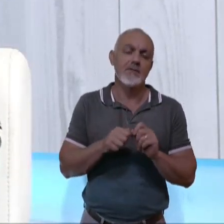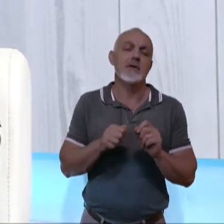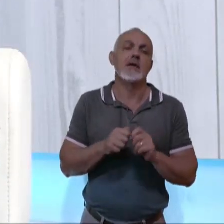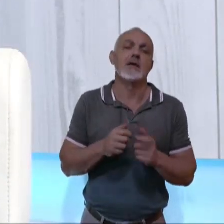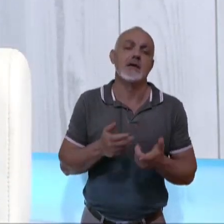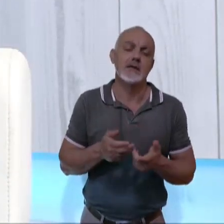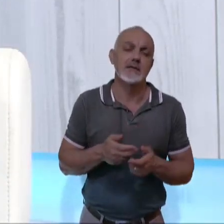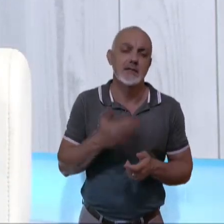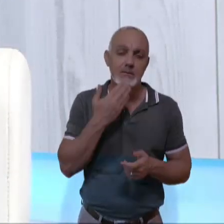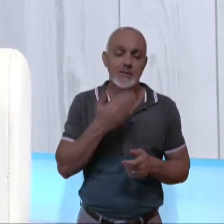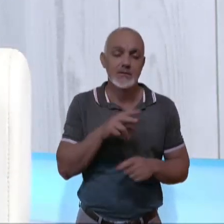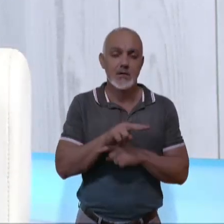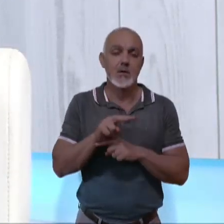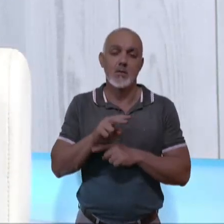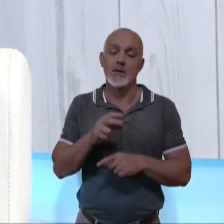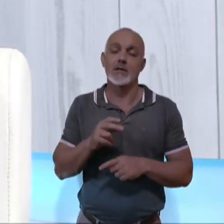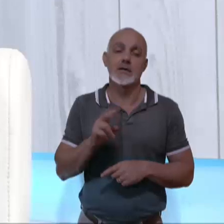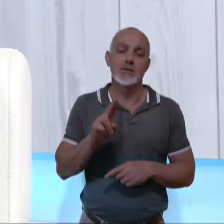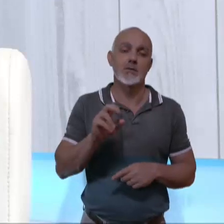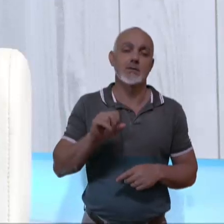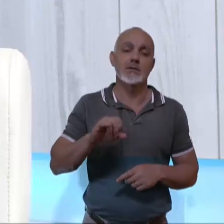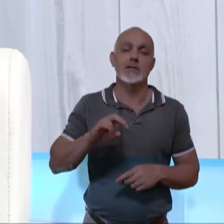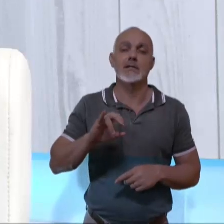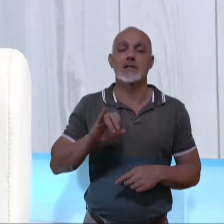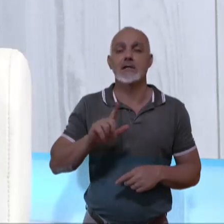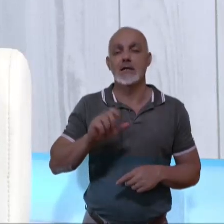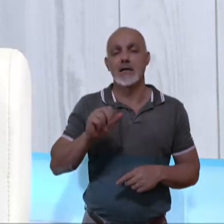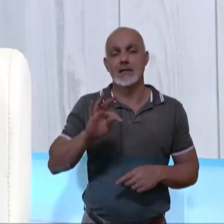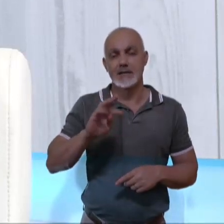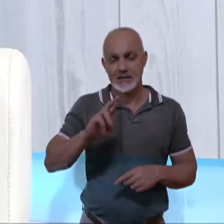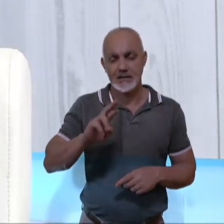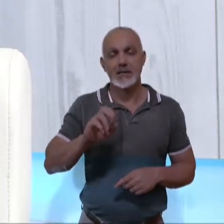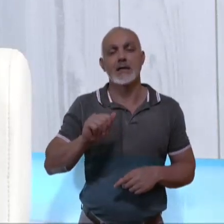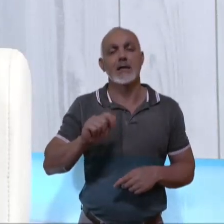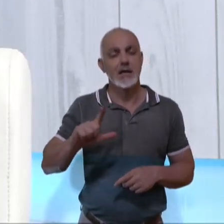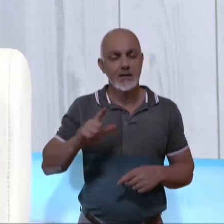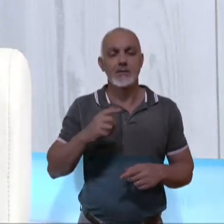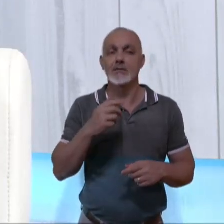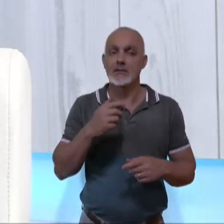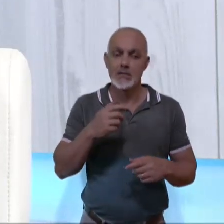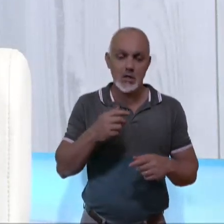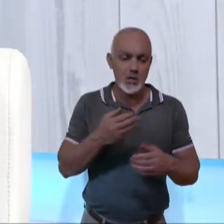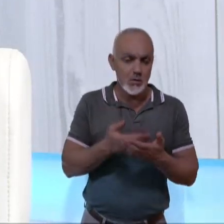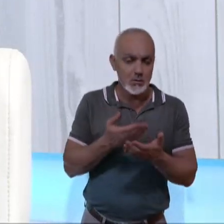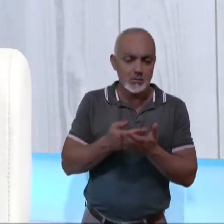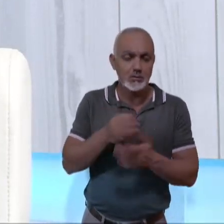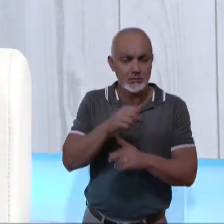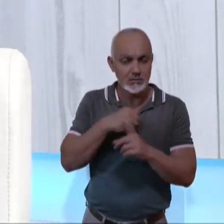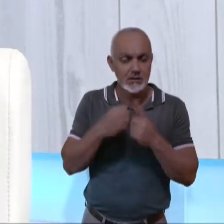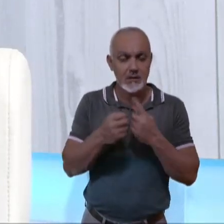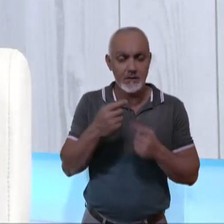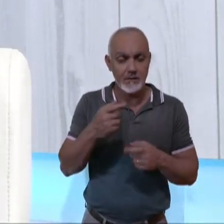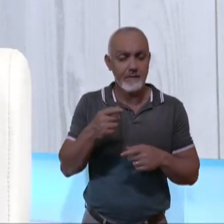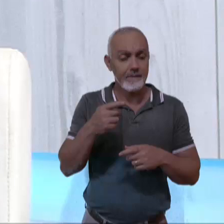Quando é pedido a guarda unilateral, tem que ser feito um estudo social para verificar se ela tem